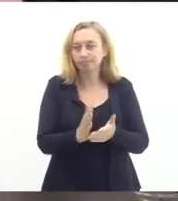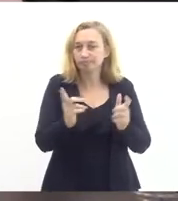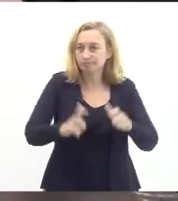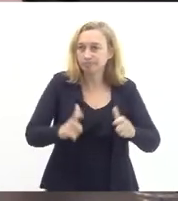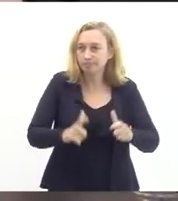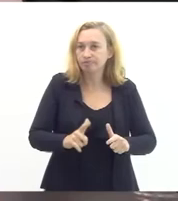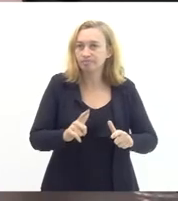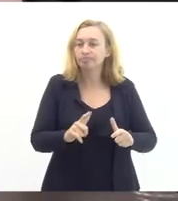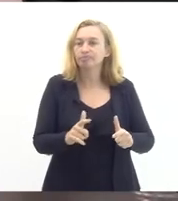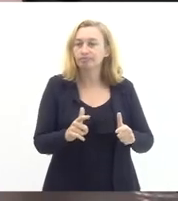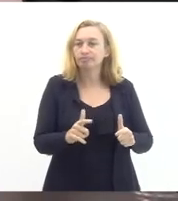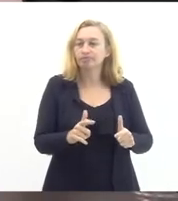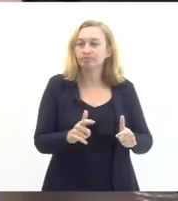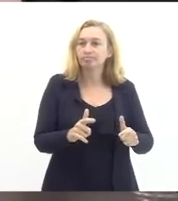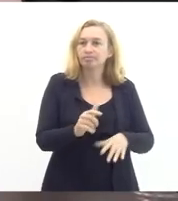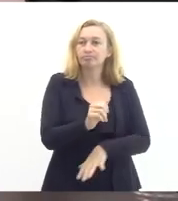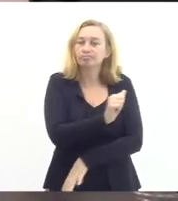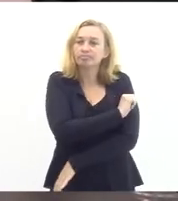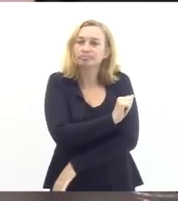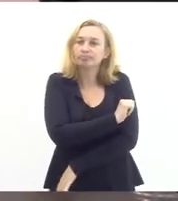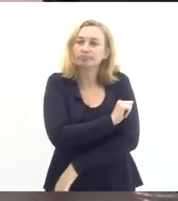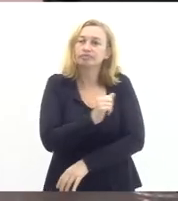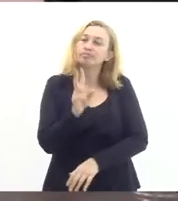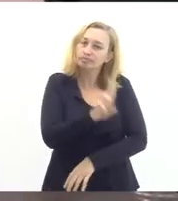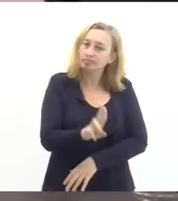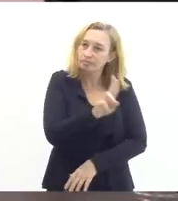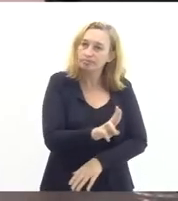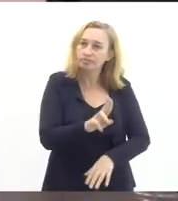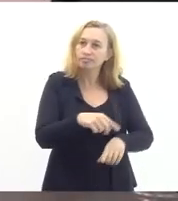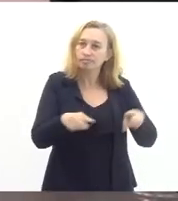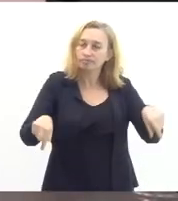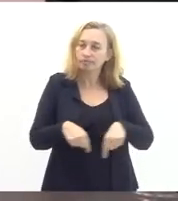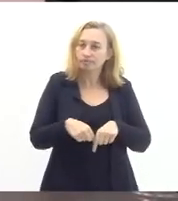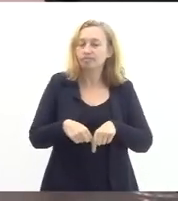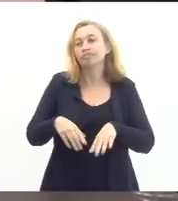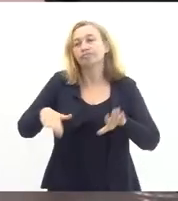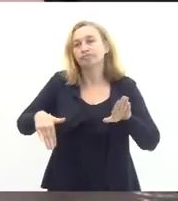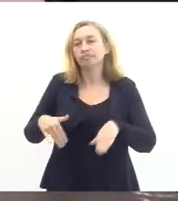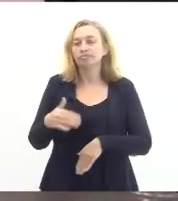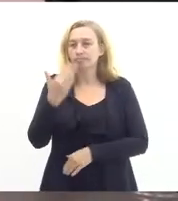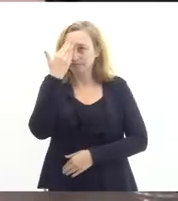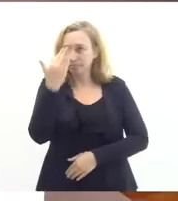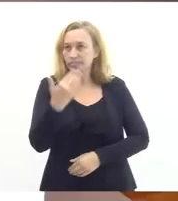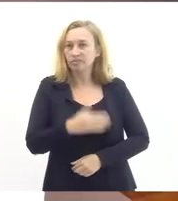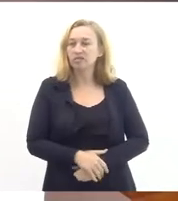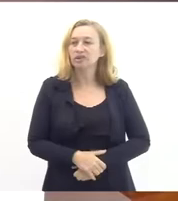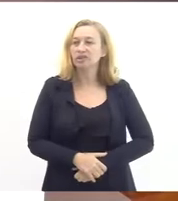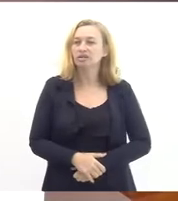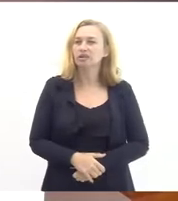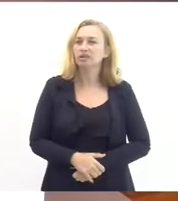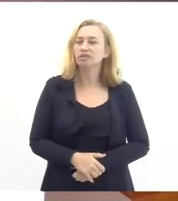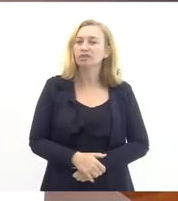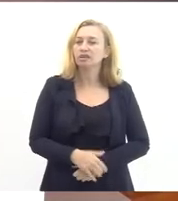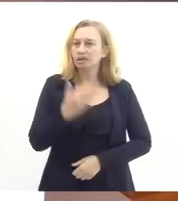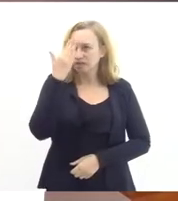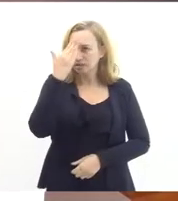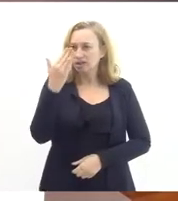e dos alunos enquanto eles estão em tempo vago e querem usar o espaço esportivo obrigado obrigado Gabriel